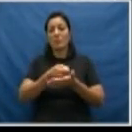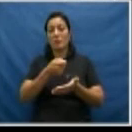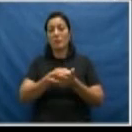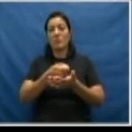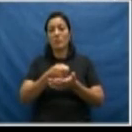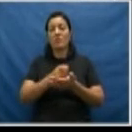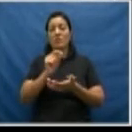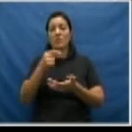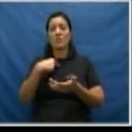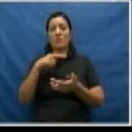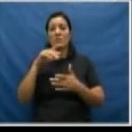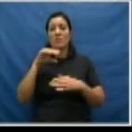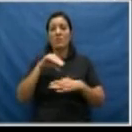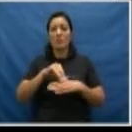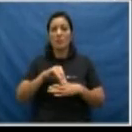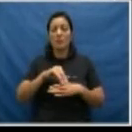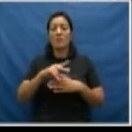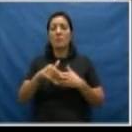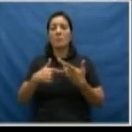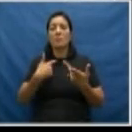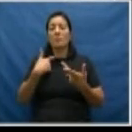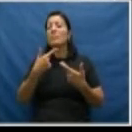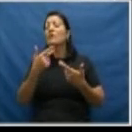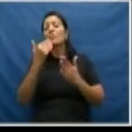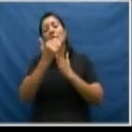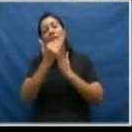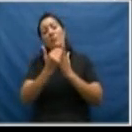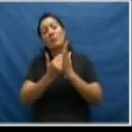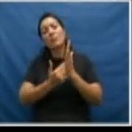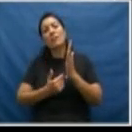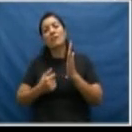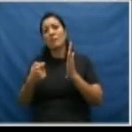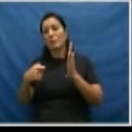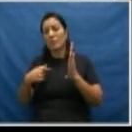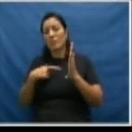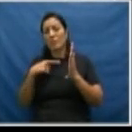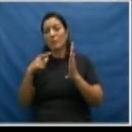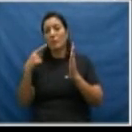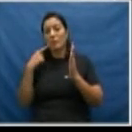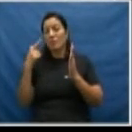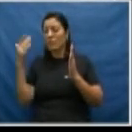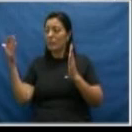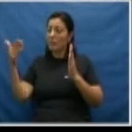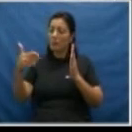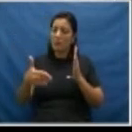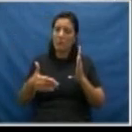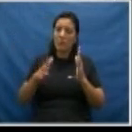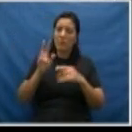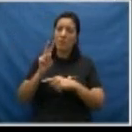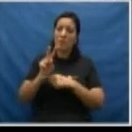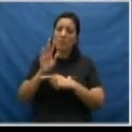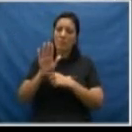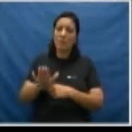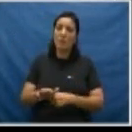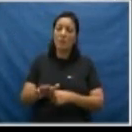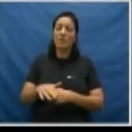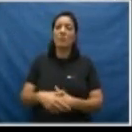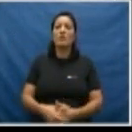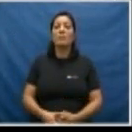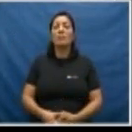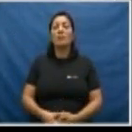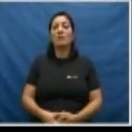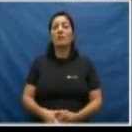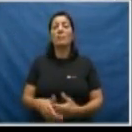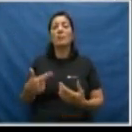um protocolo de procedimentos para o atendimento da mulher vítima de violência doméstica.